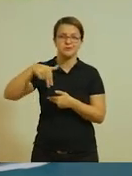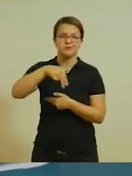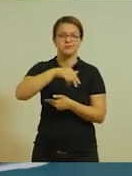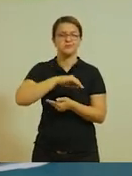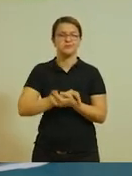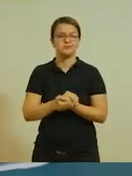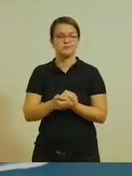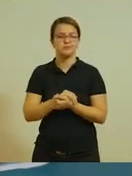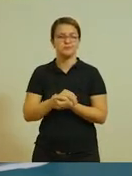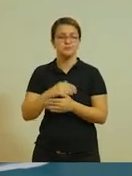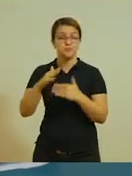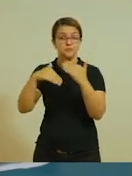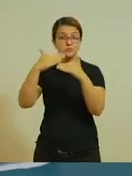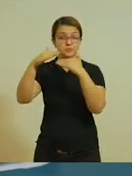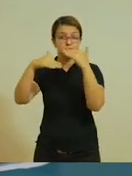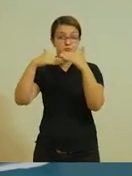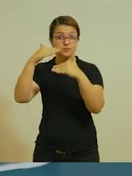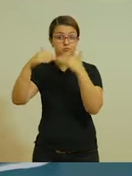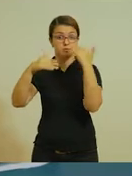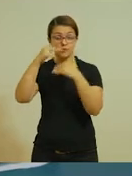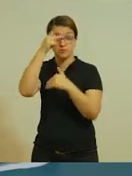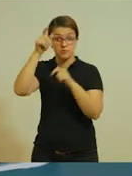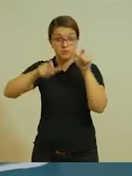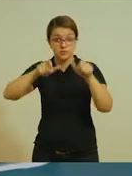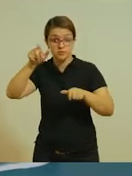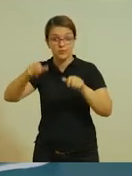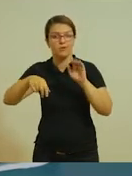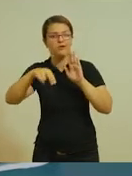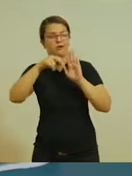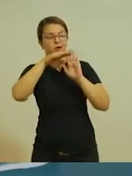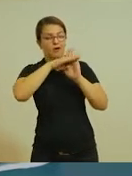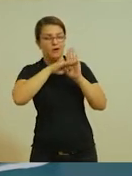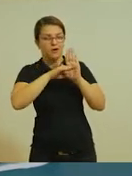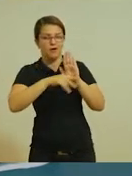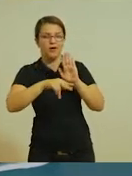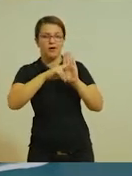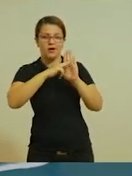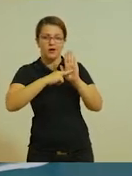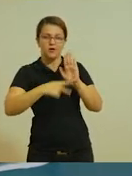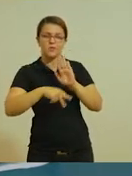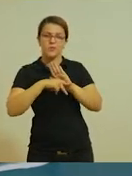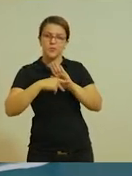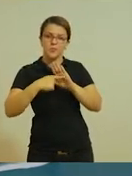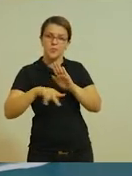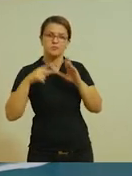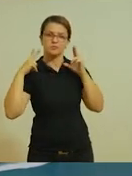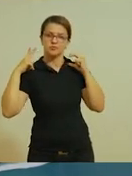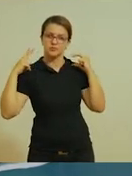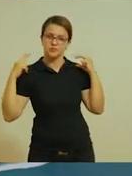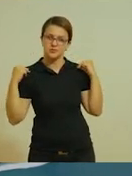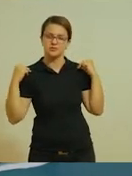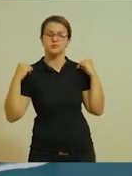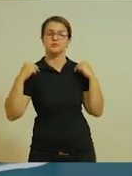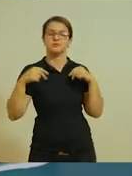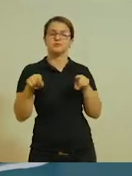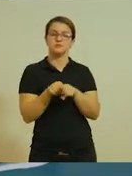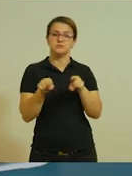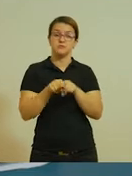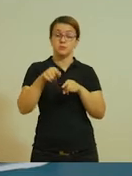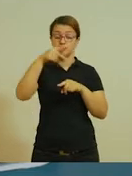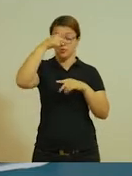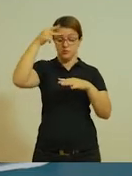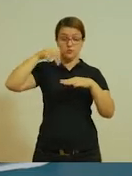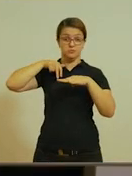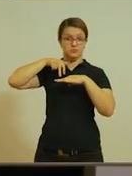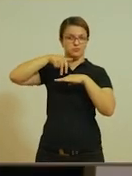dos meios de transportes obrigaram o homem a criar normas de trânsito visando a educação de motoristas e pedestres para o uso de veículos